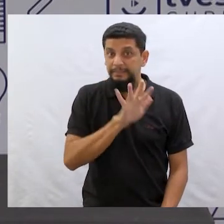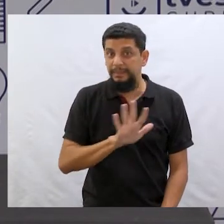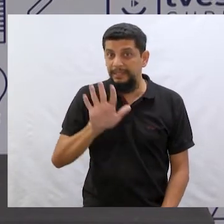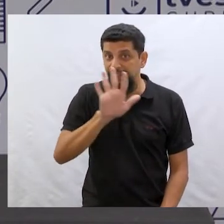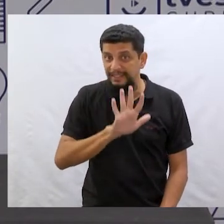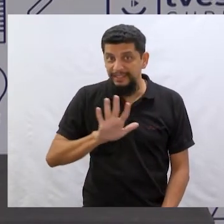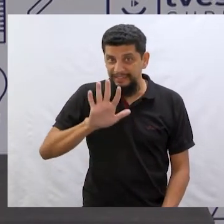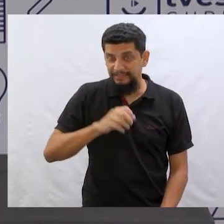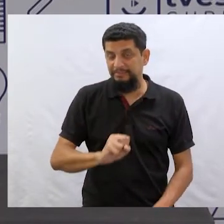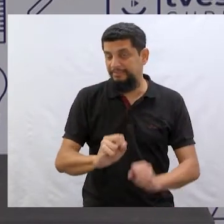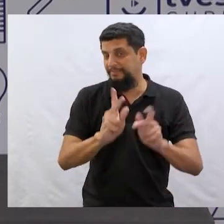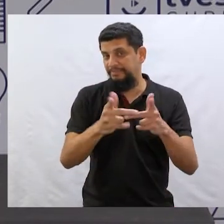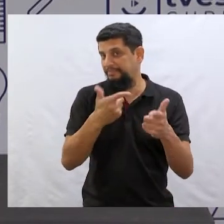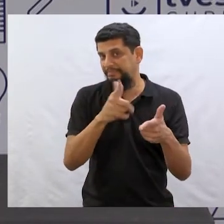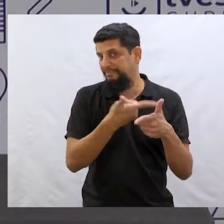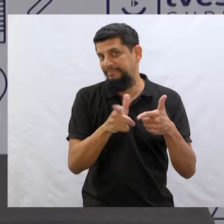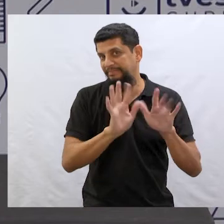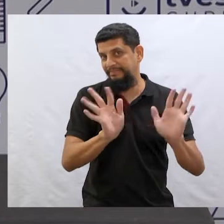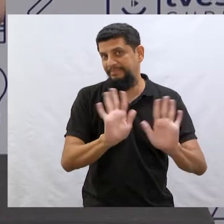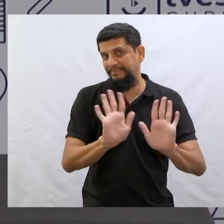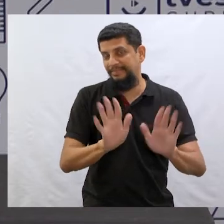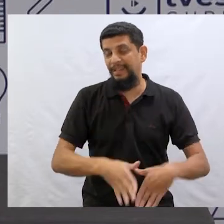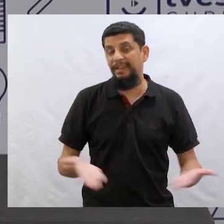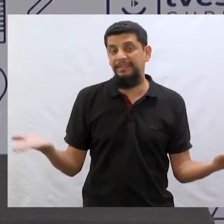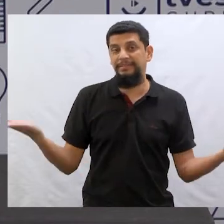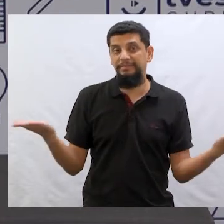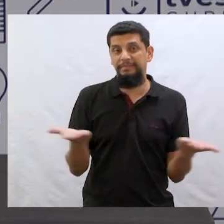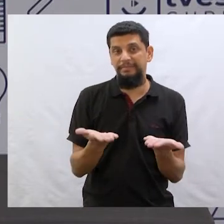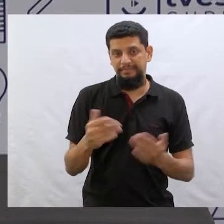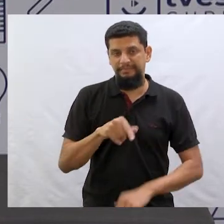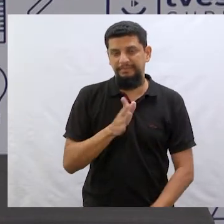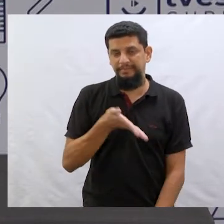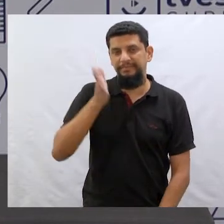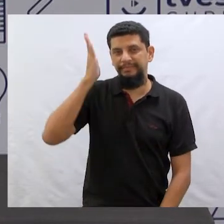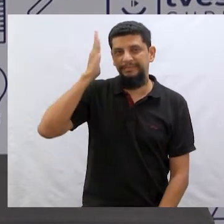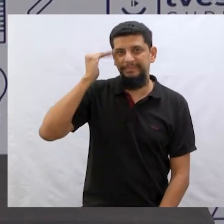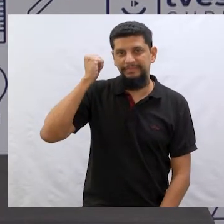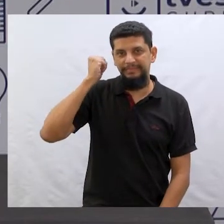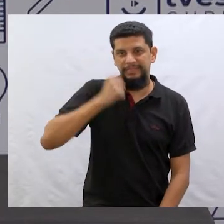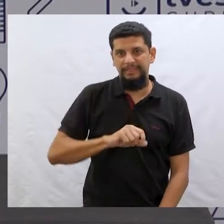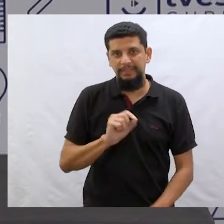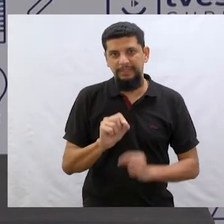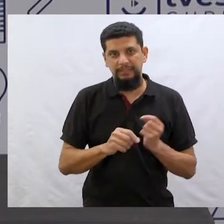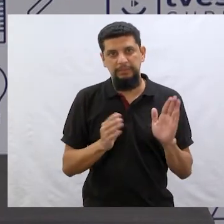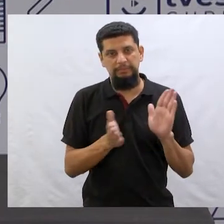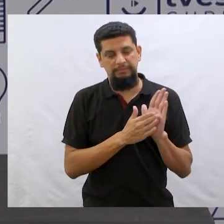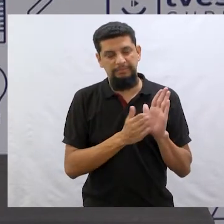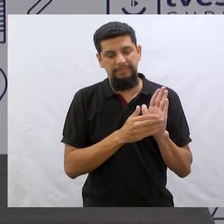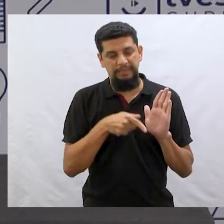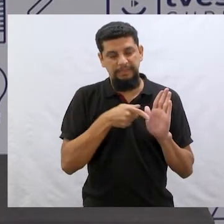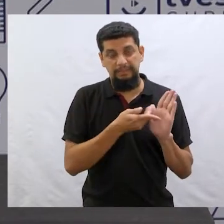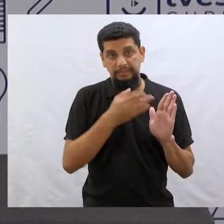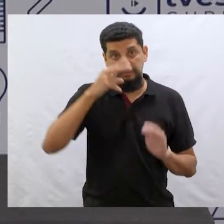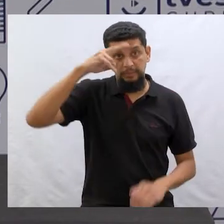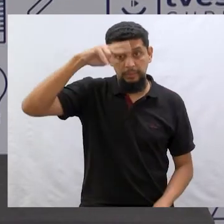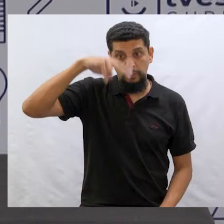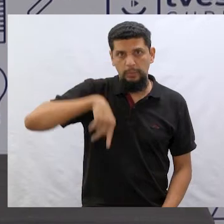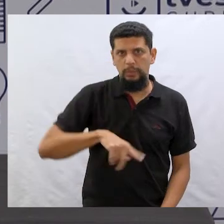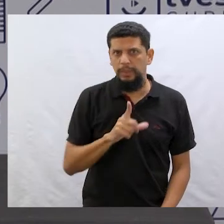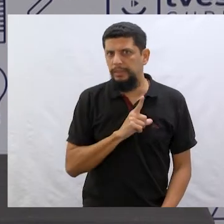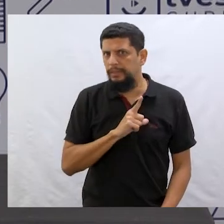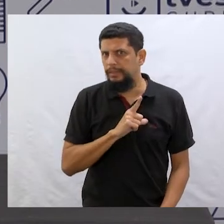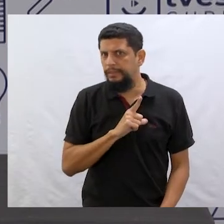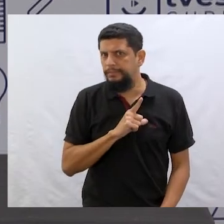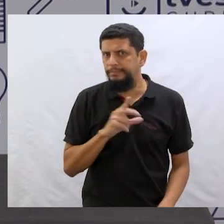imagem ali cantando o tempo inteiro. Ok, não tem problema. Mas agora a gente já sabe um pouquinho do que vai tratar essa história.